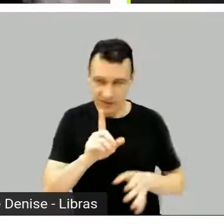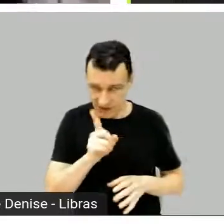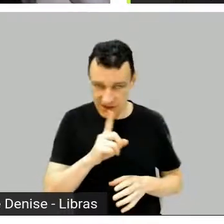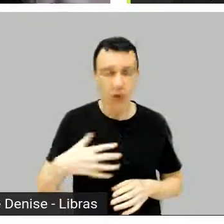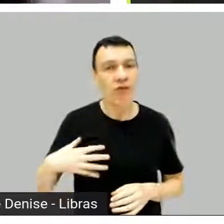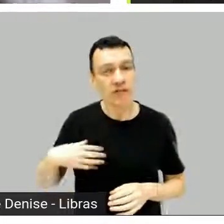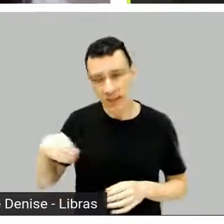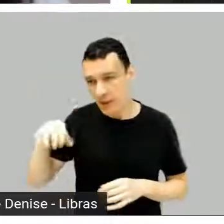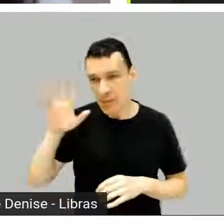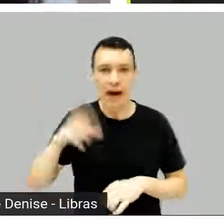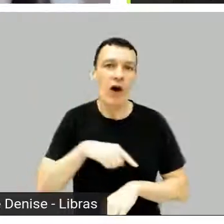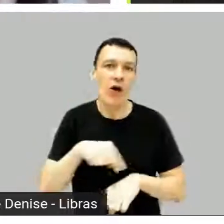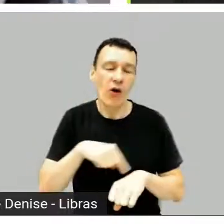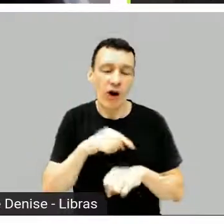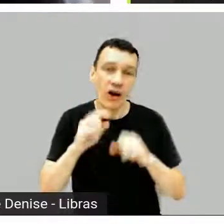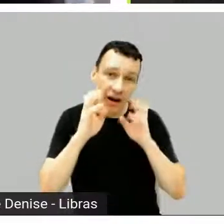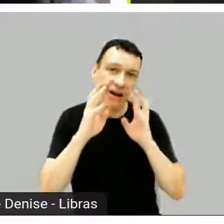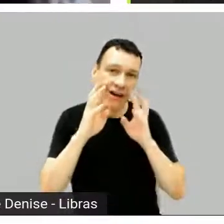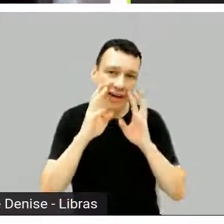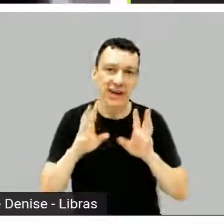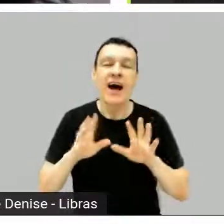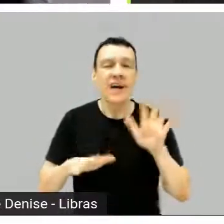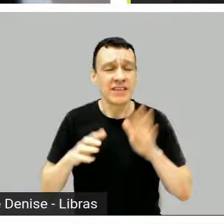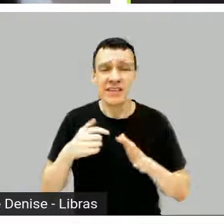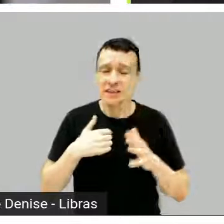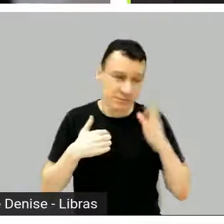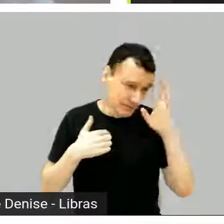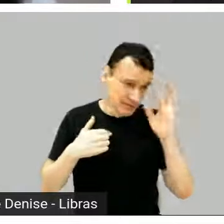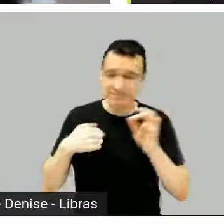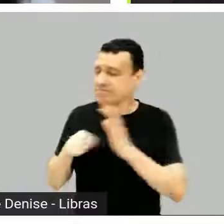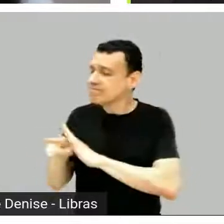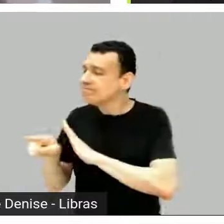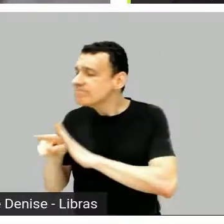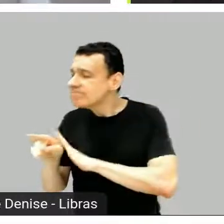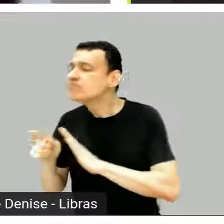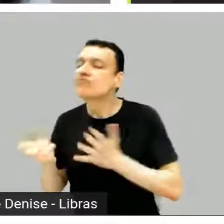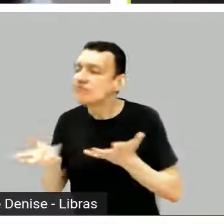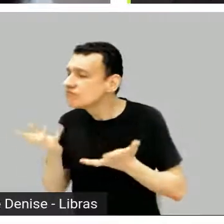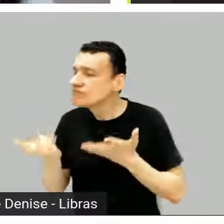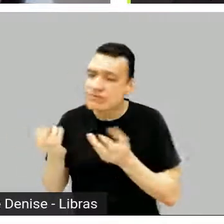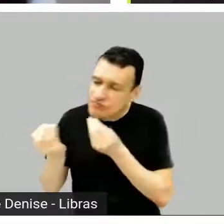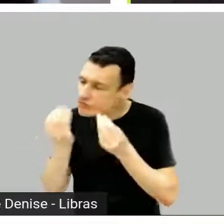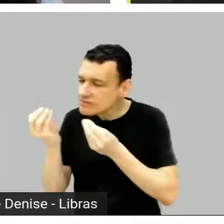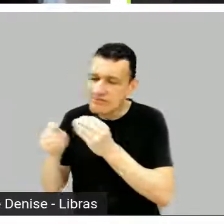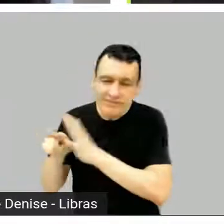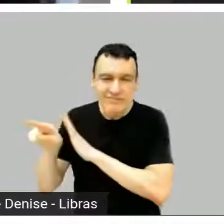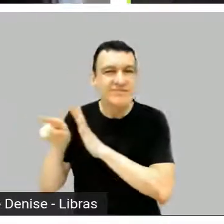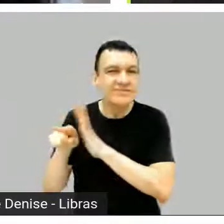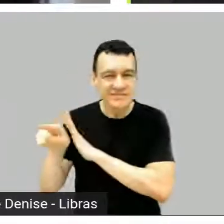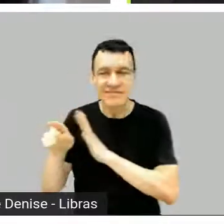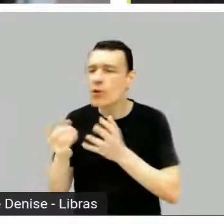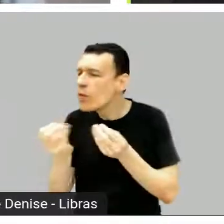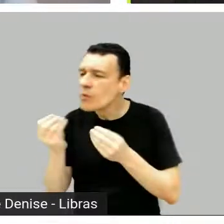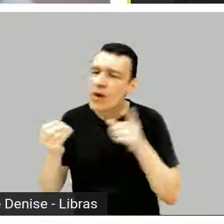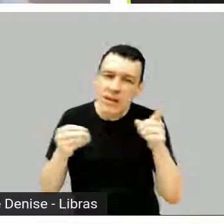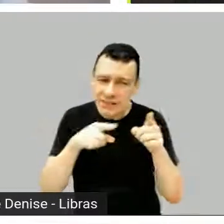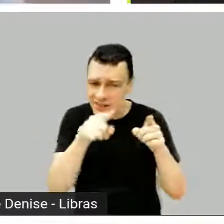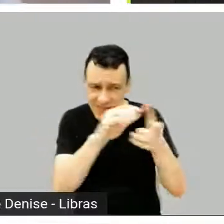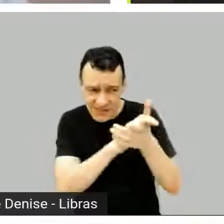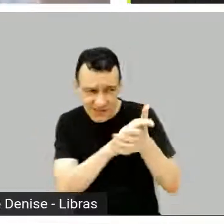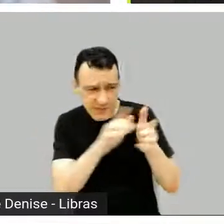meio que assistir, é, eu fico perguntando para ela, mas o que está acontecendo aqui? Esse é o fulano? Ela me fala,